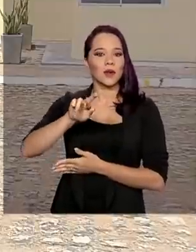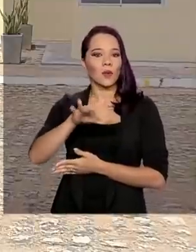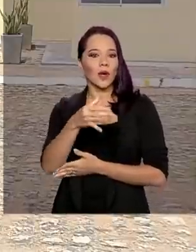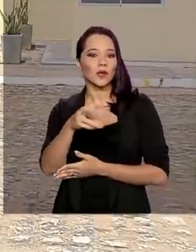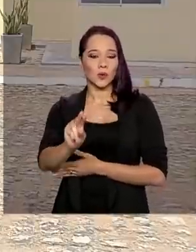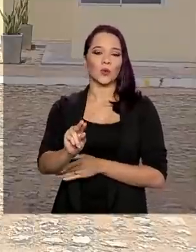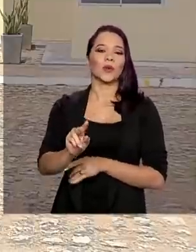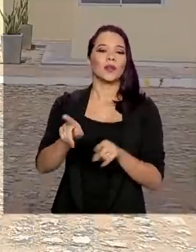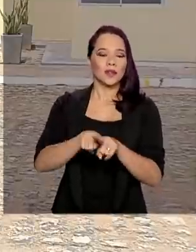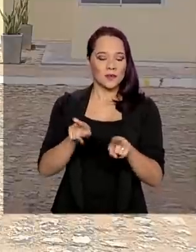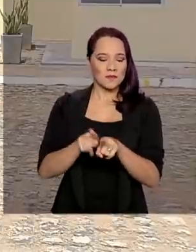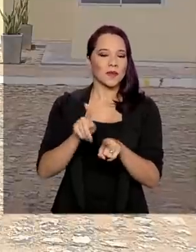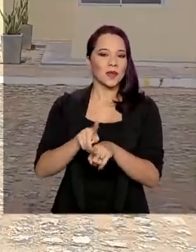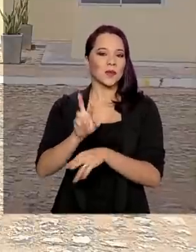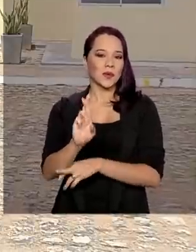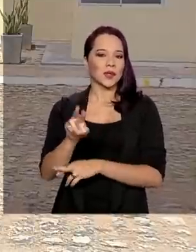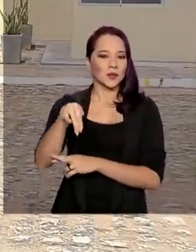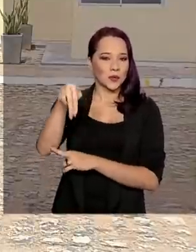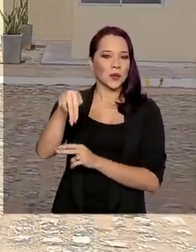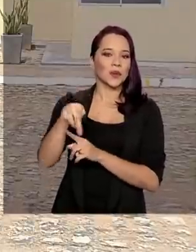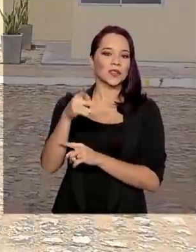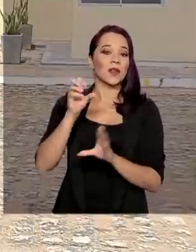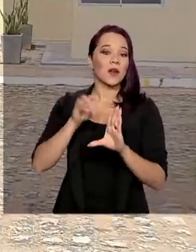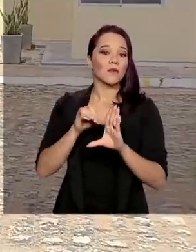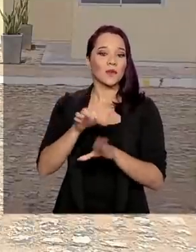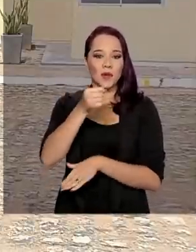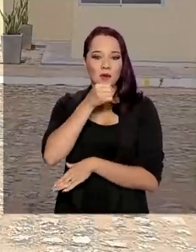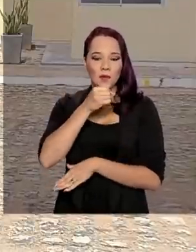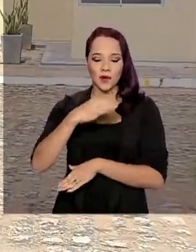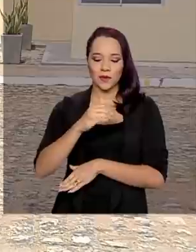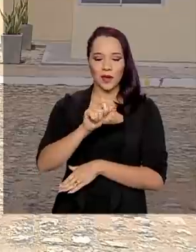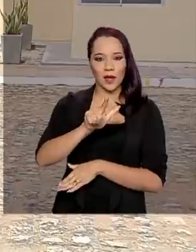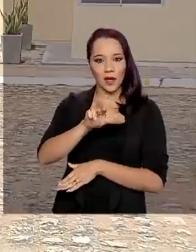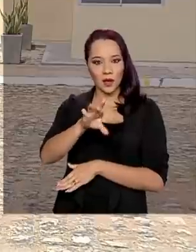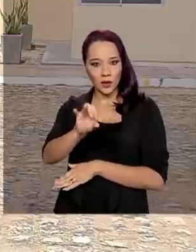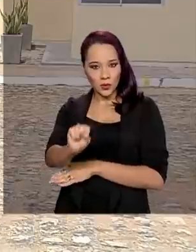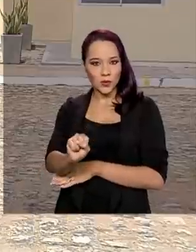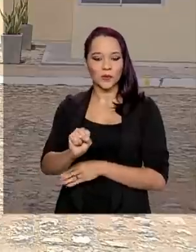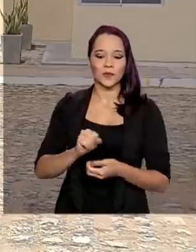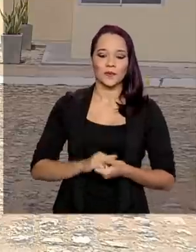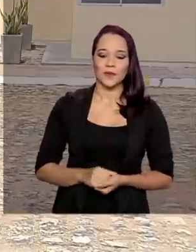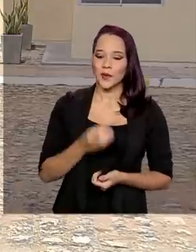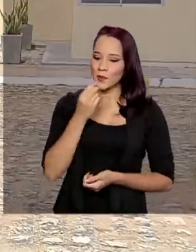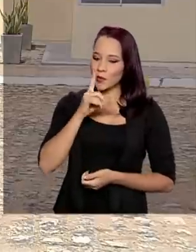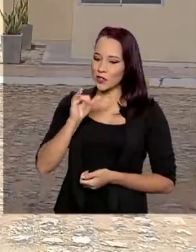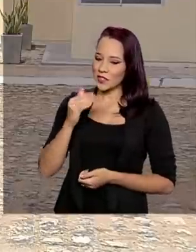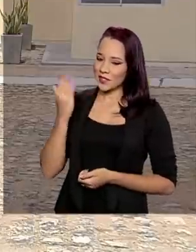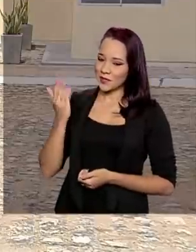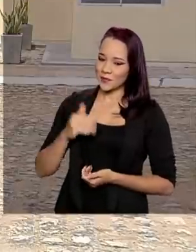aqui no Rio Grande do Norte, onde está ao vivo o repórter Carlos Molinari. Oi, Molinari, bom dia.